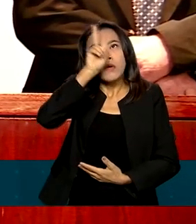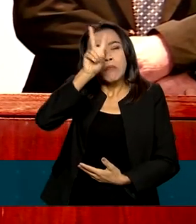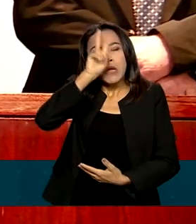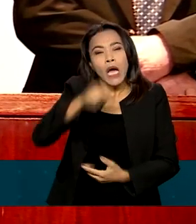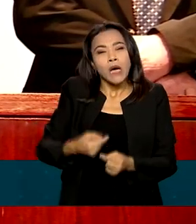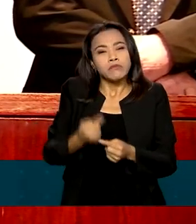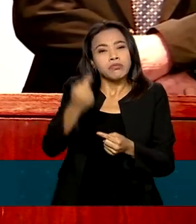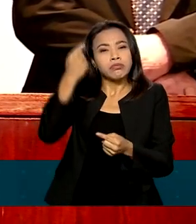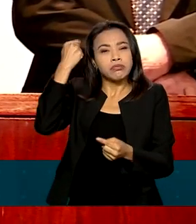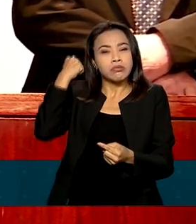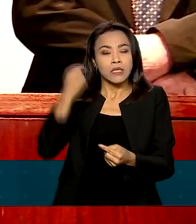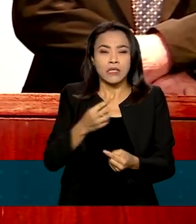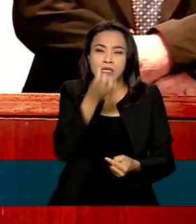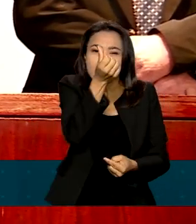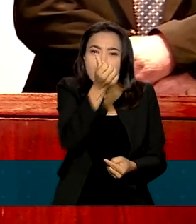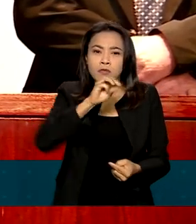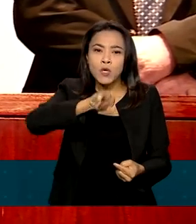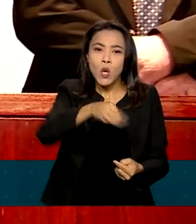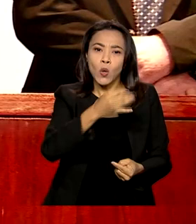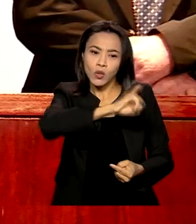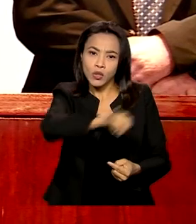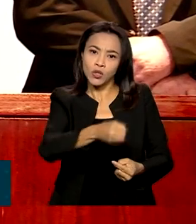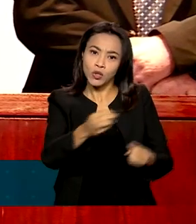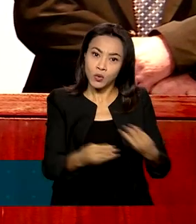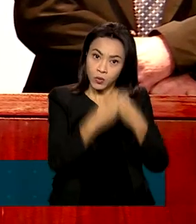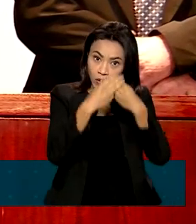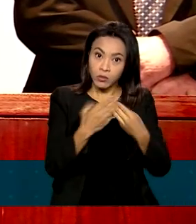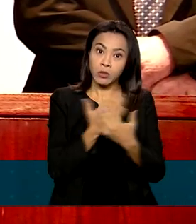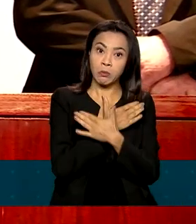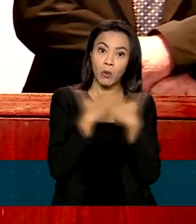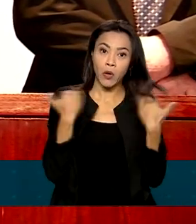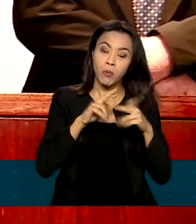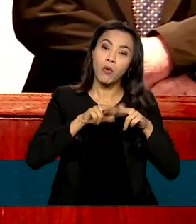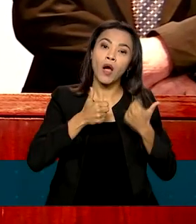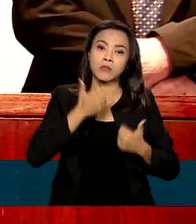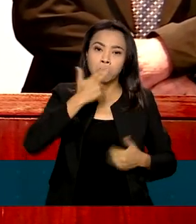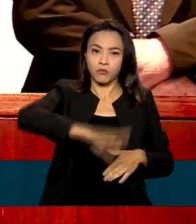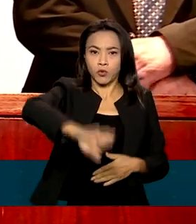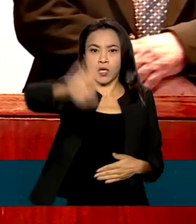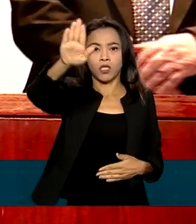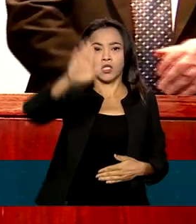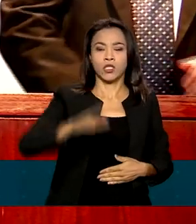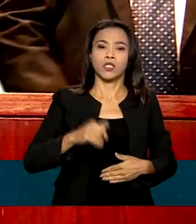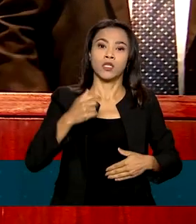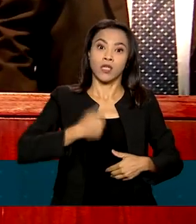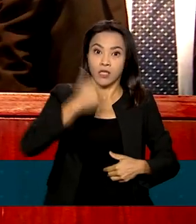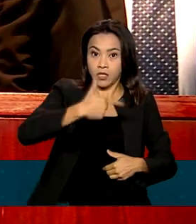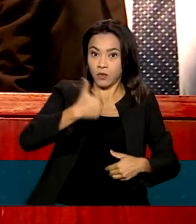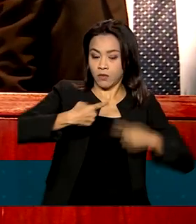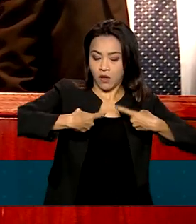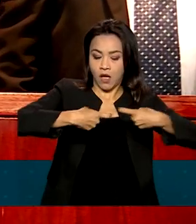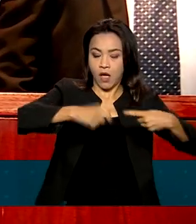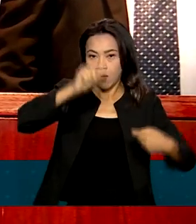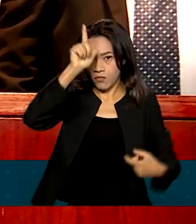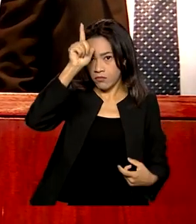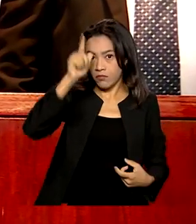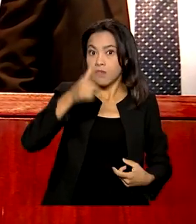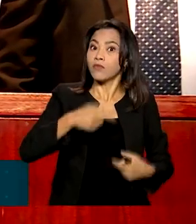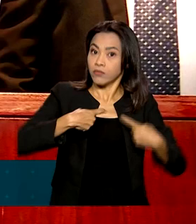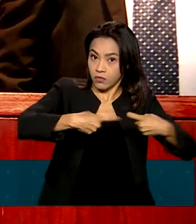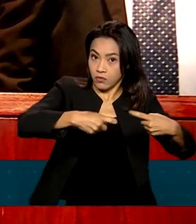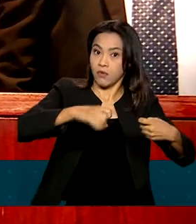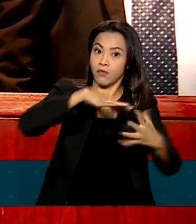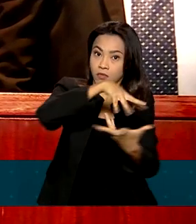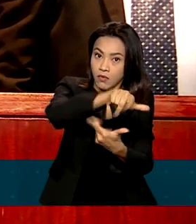dos mais de 6 milhões de judeus mortos sob o regime nazista durante a Segunda Guerra Mundial. A minha história é de